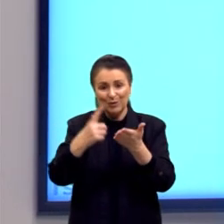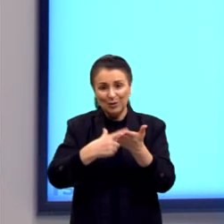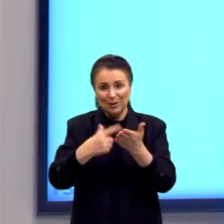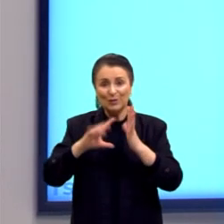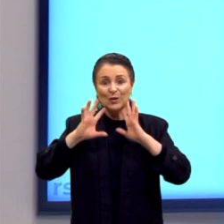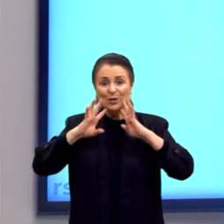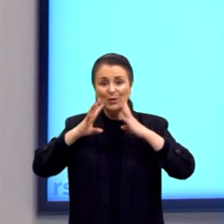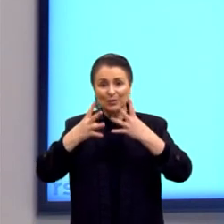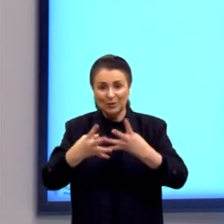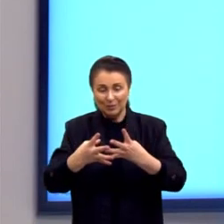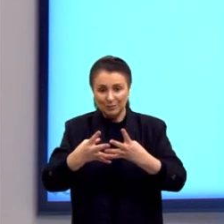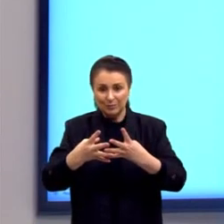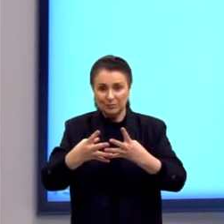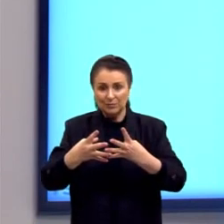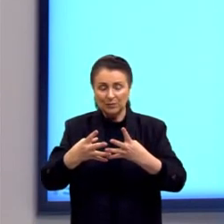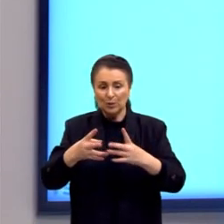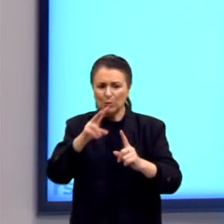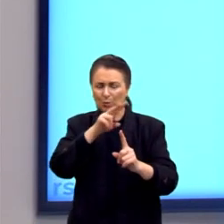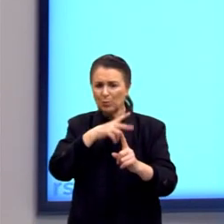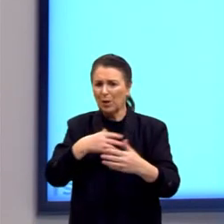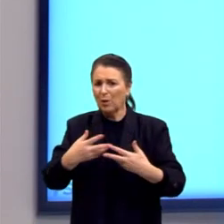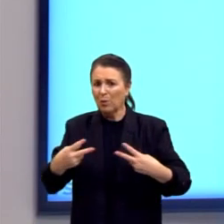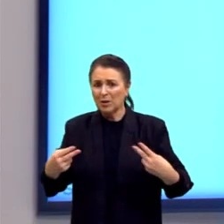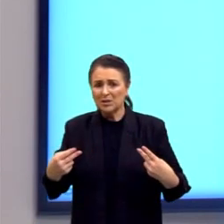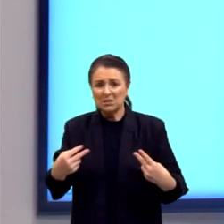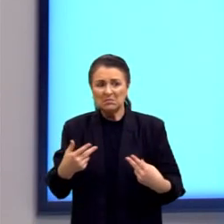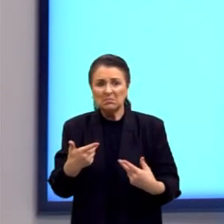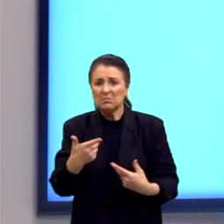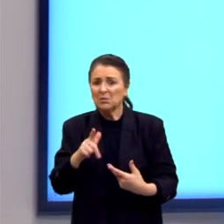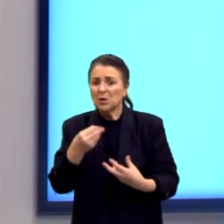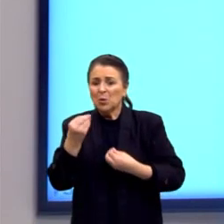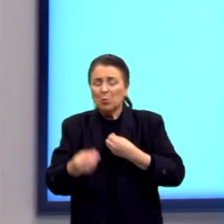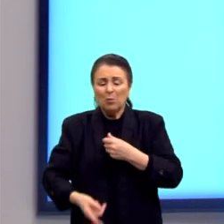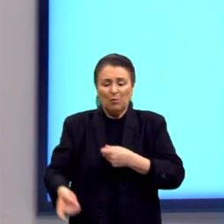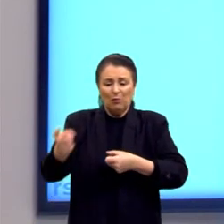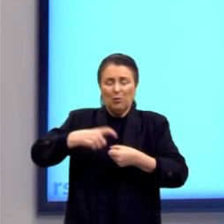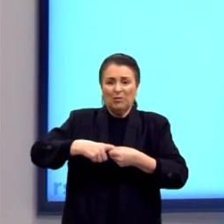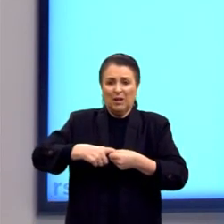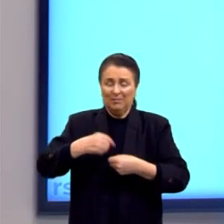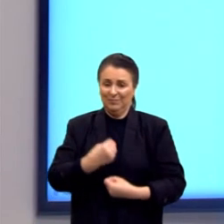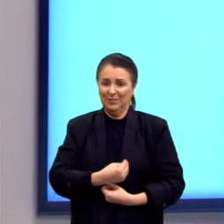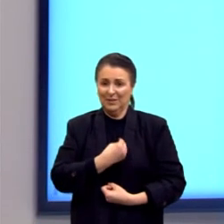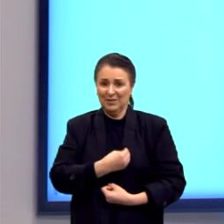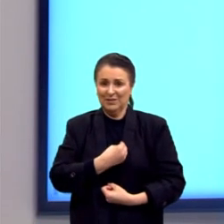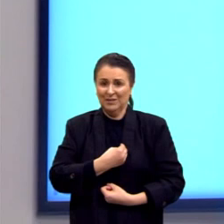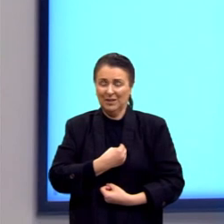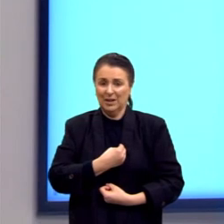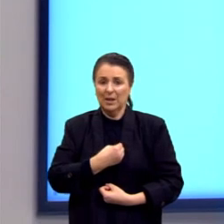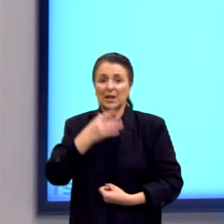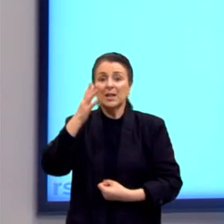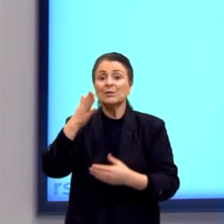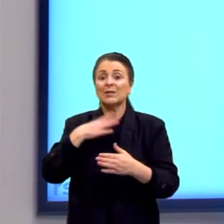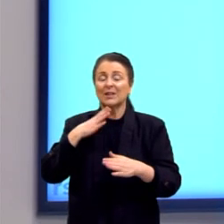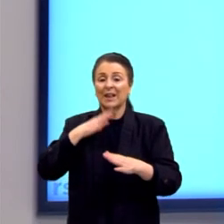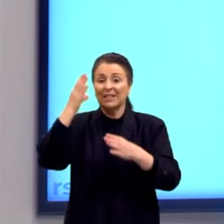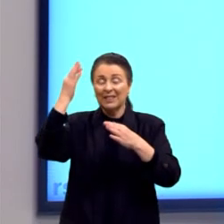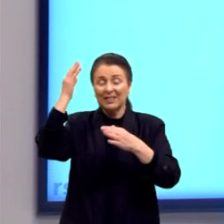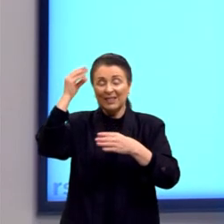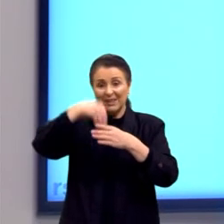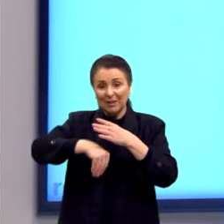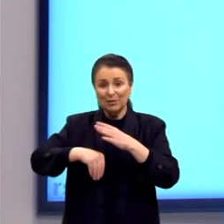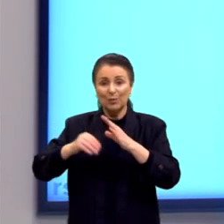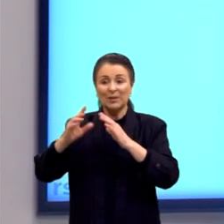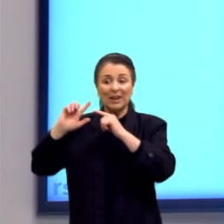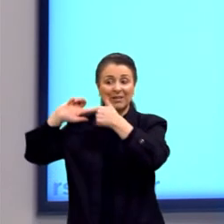um aspecto incontornável de nossas vidas. Esse aspecto foi um tema central na tradição filosófica. Que tradição